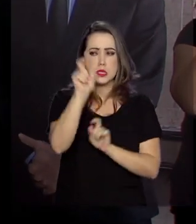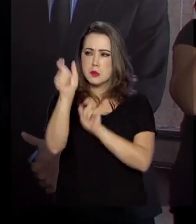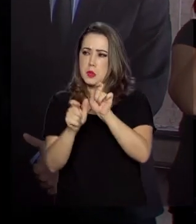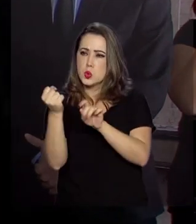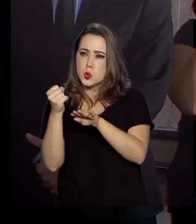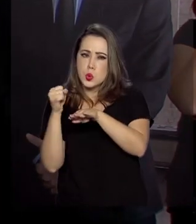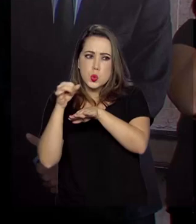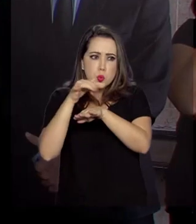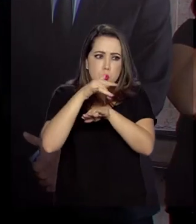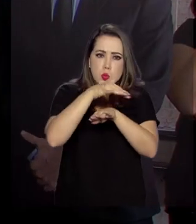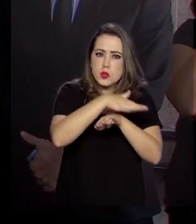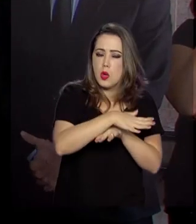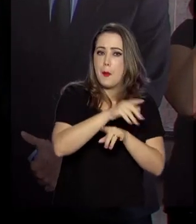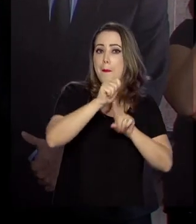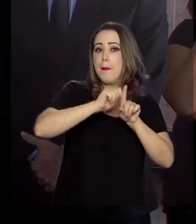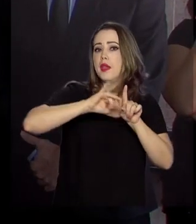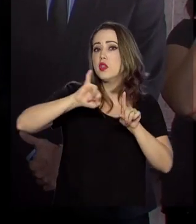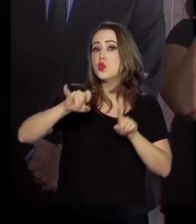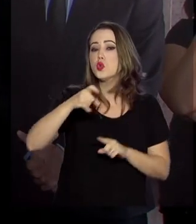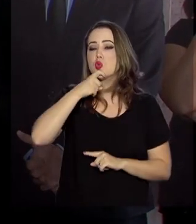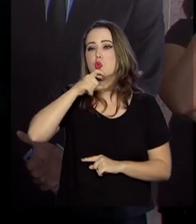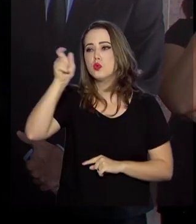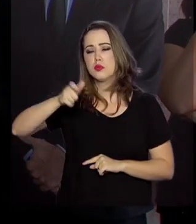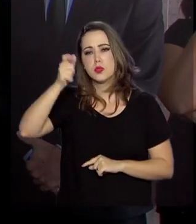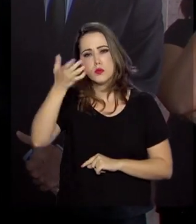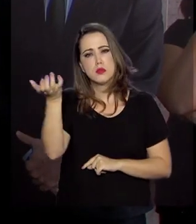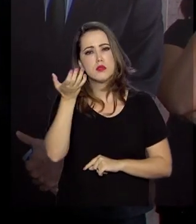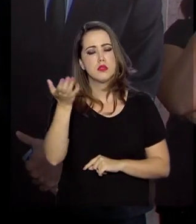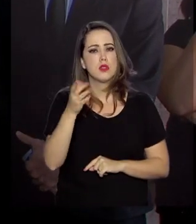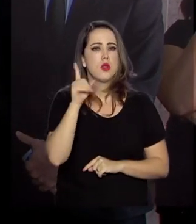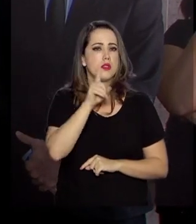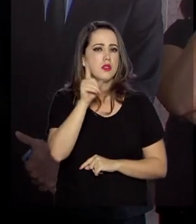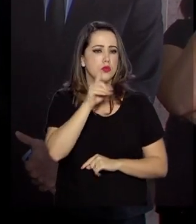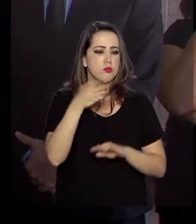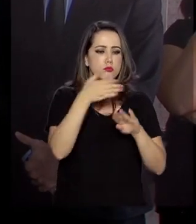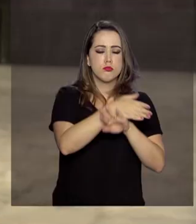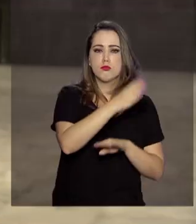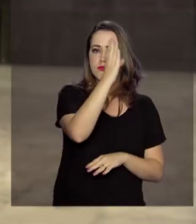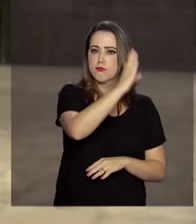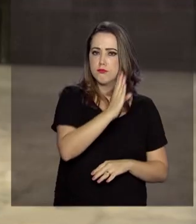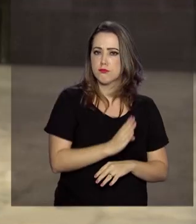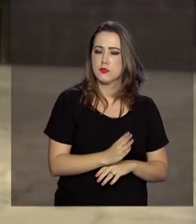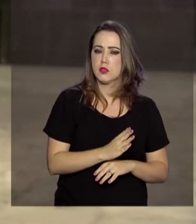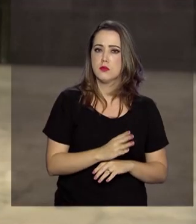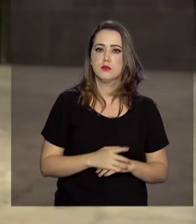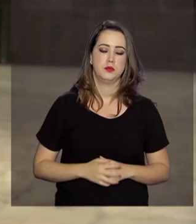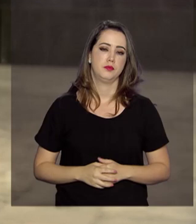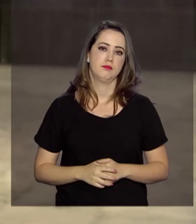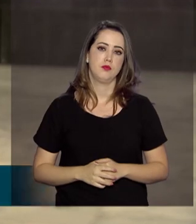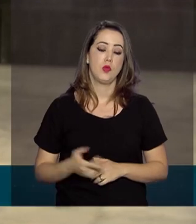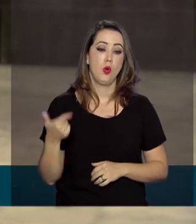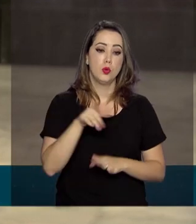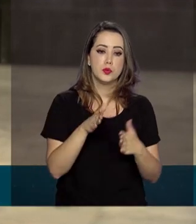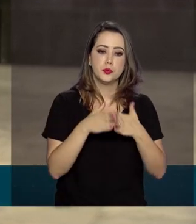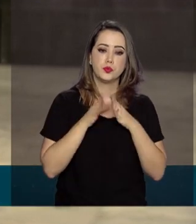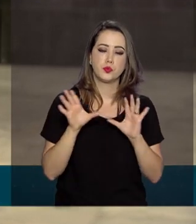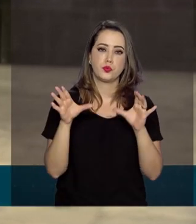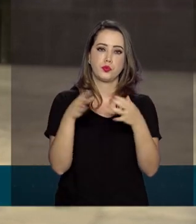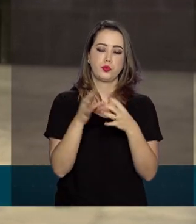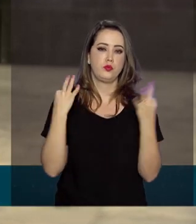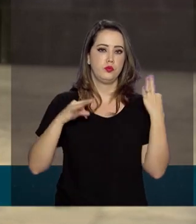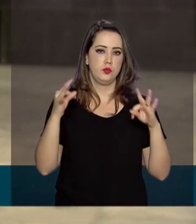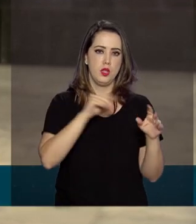de reservas para o mês de junho de estrangeiros, de americanos para o mercado brasileiro. Outra demanda do setor de turismo é a